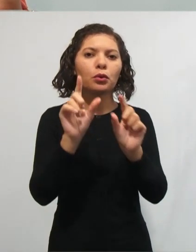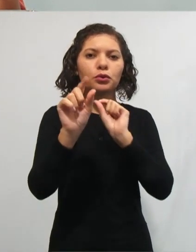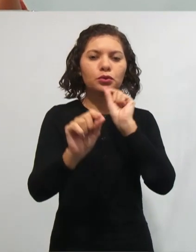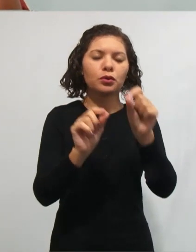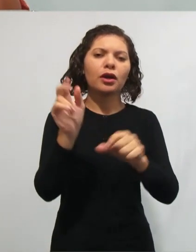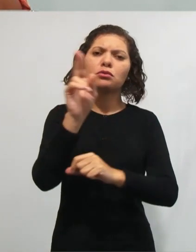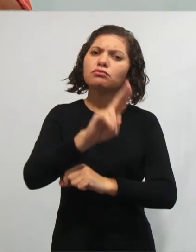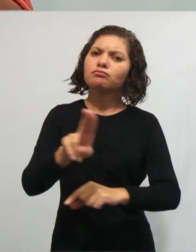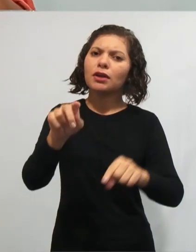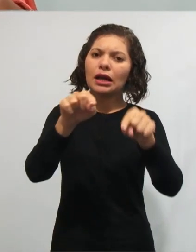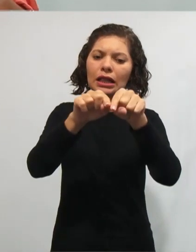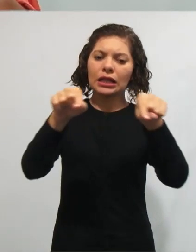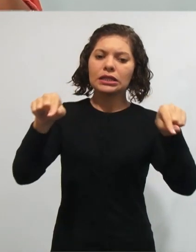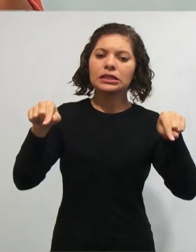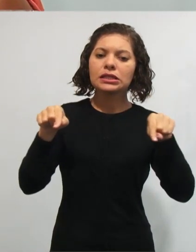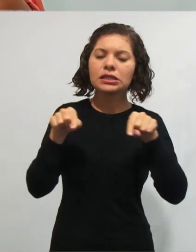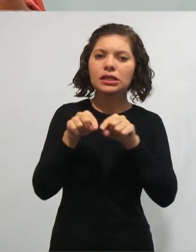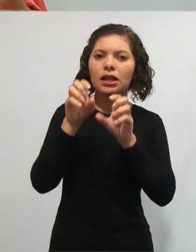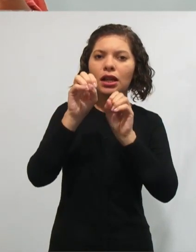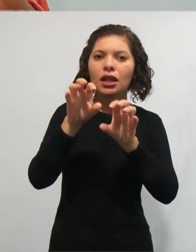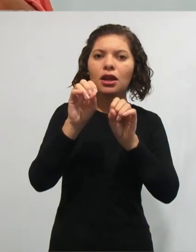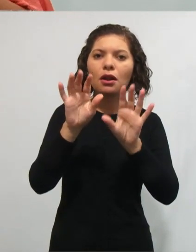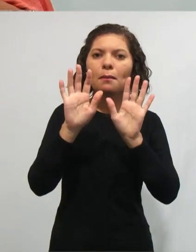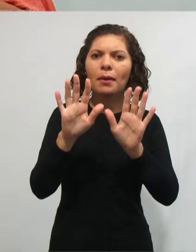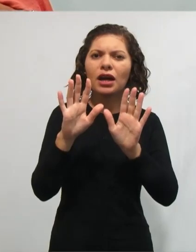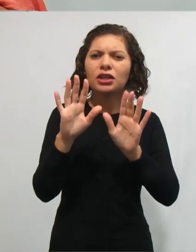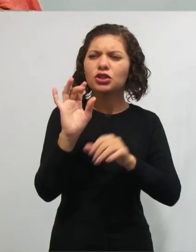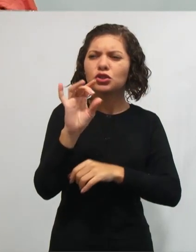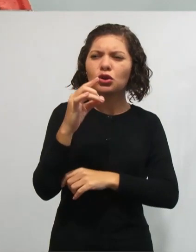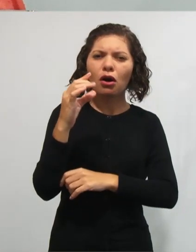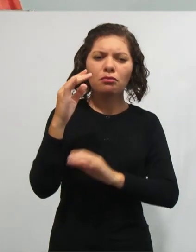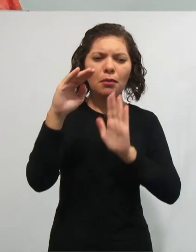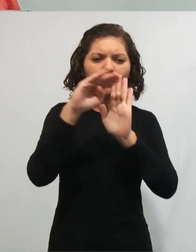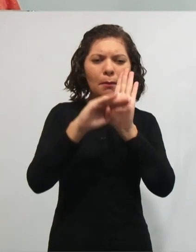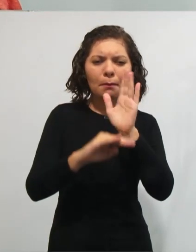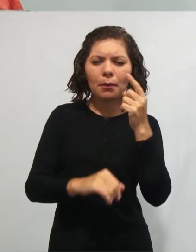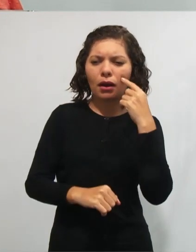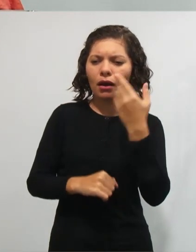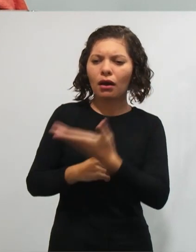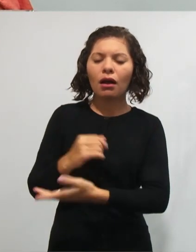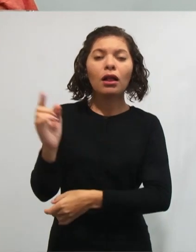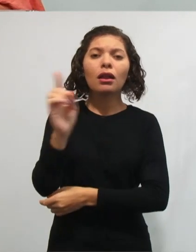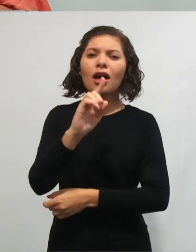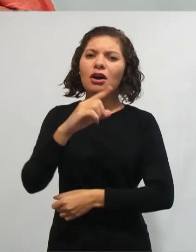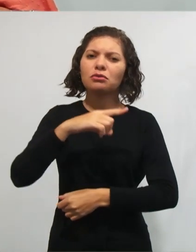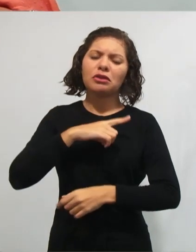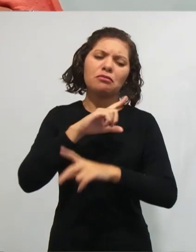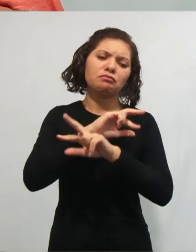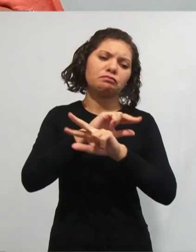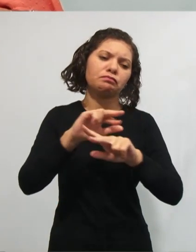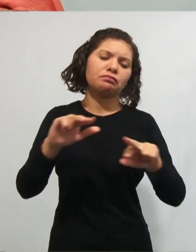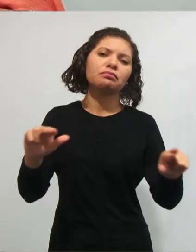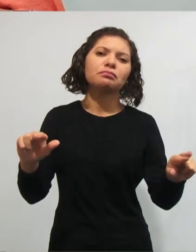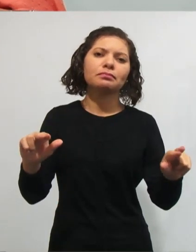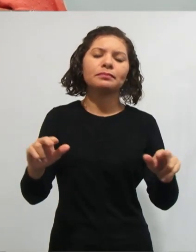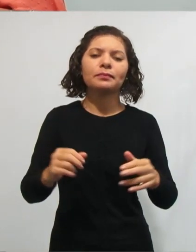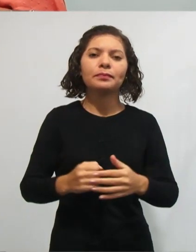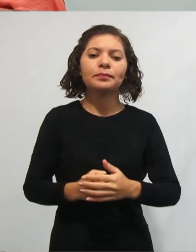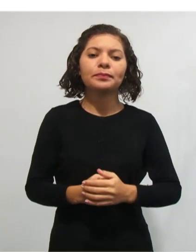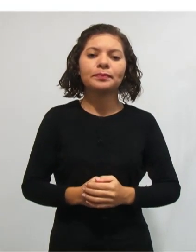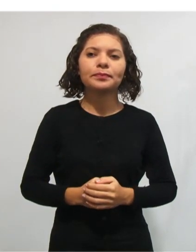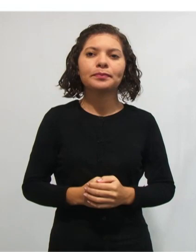sua sala de aula, no entanto, não são as únicas. Você pode buscar outras ferramentas para lhe ajudar. E aqui,